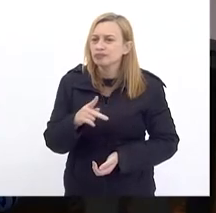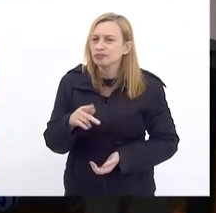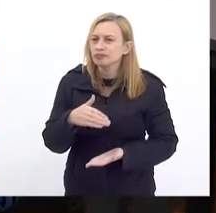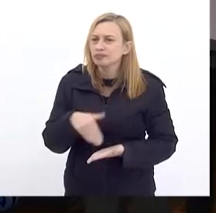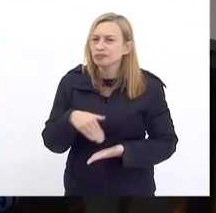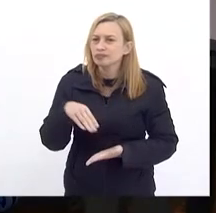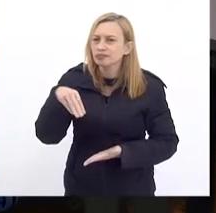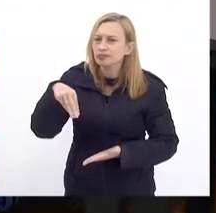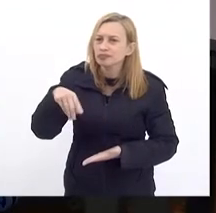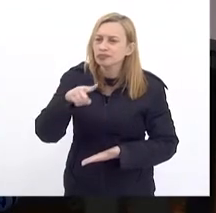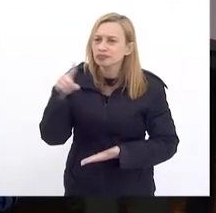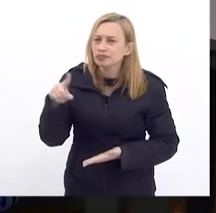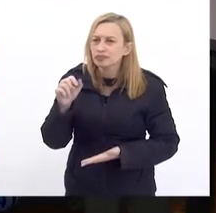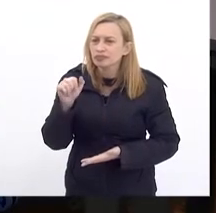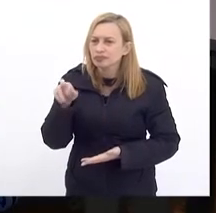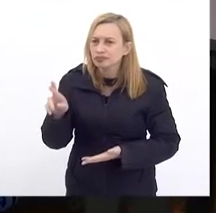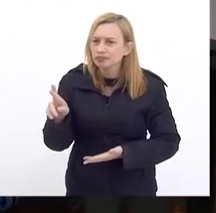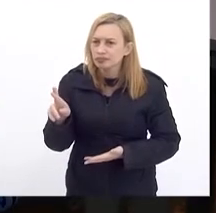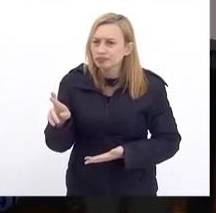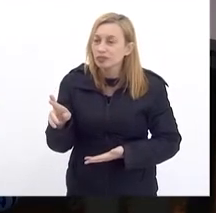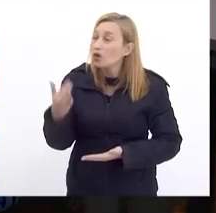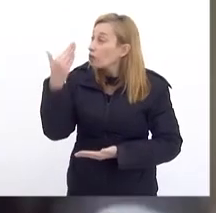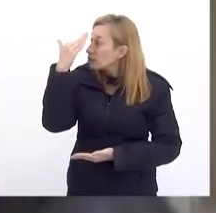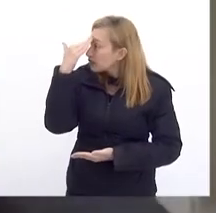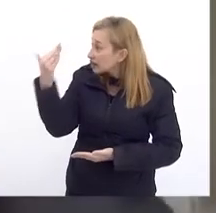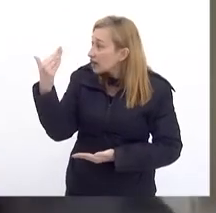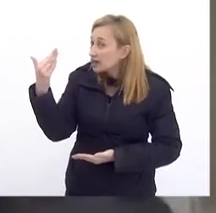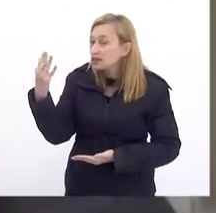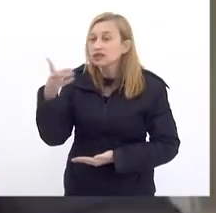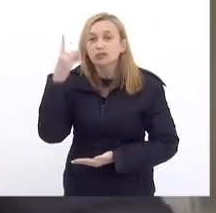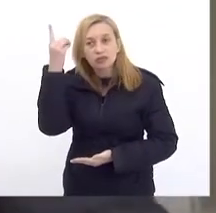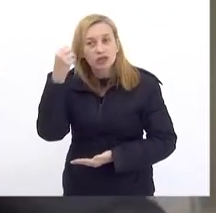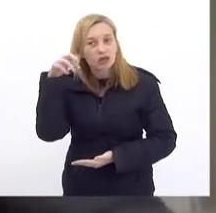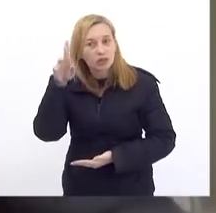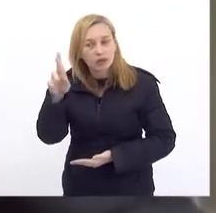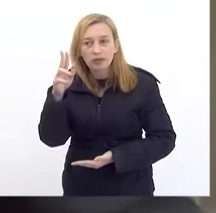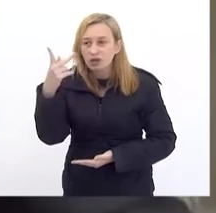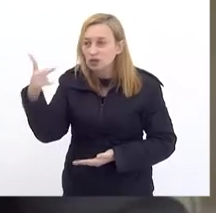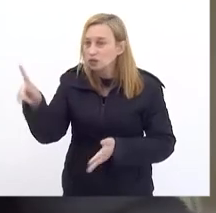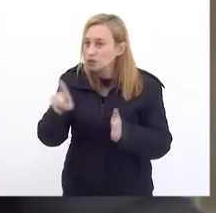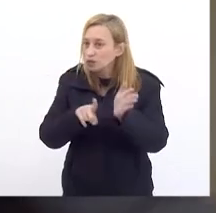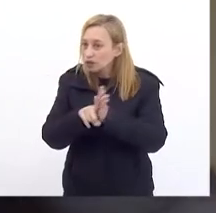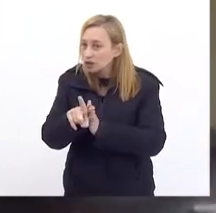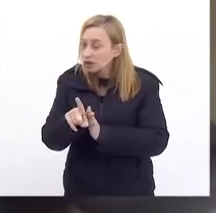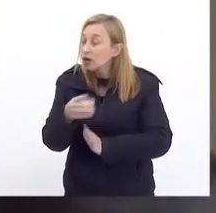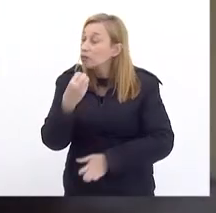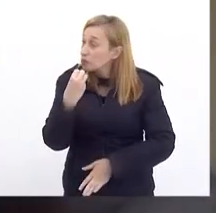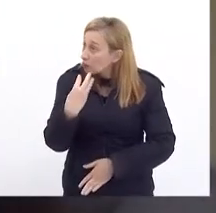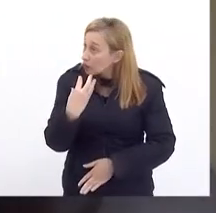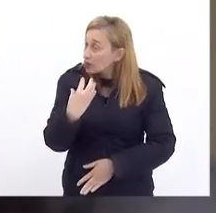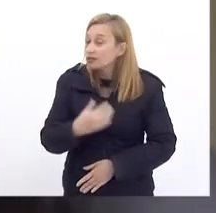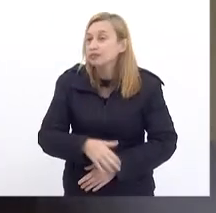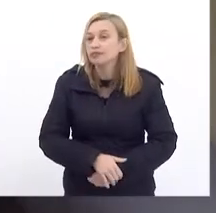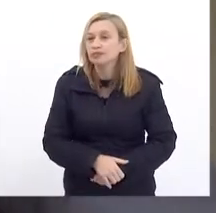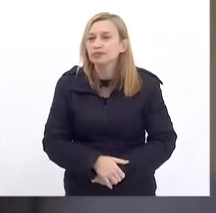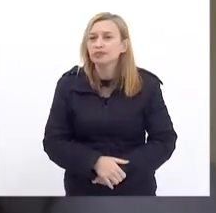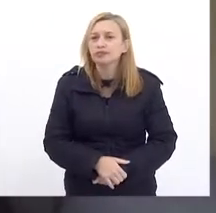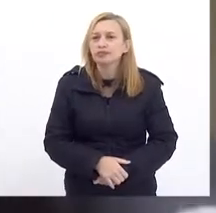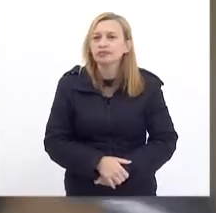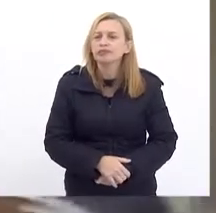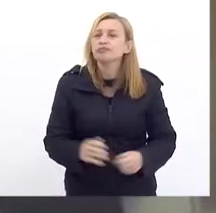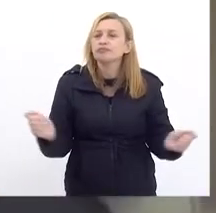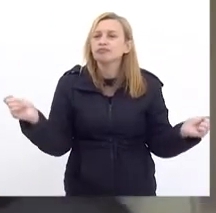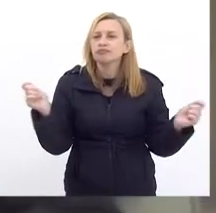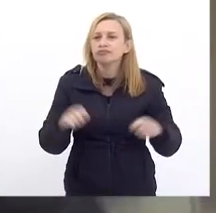Deputado Leomar Muito obrigado Pela sua pergunta Ela é extremamente Pertinente Porque ela nos gera Uma